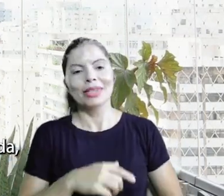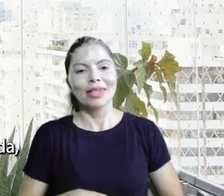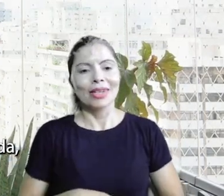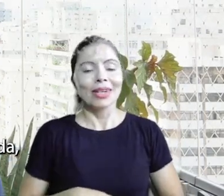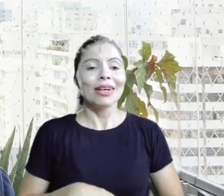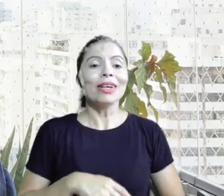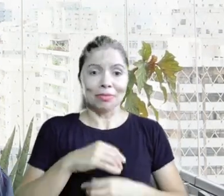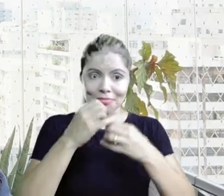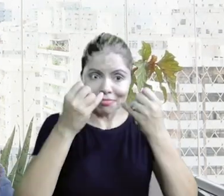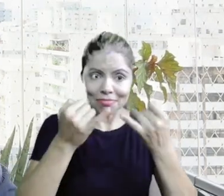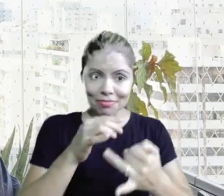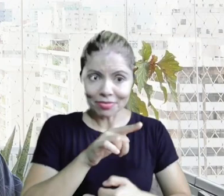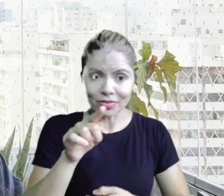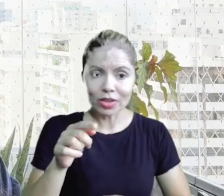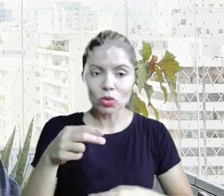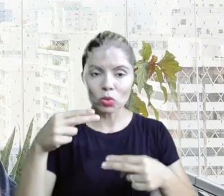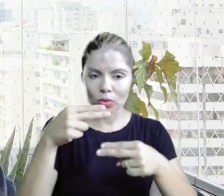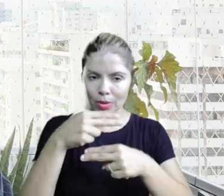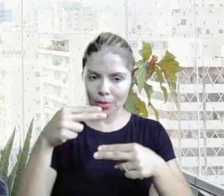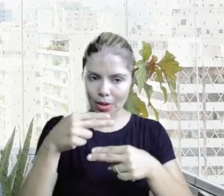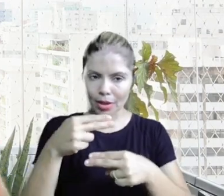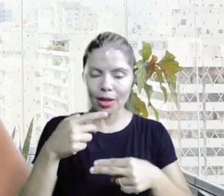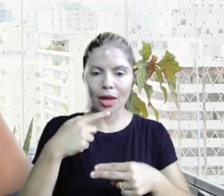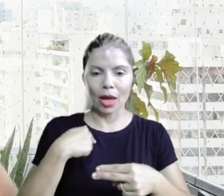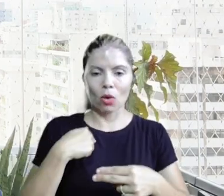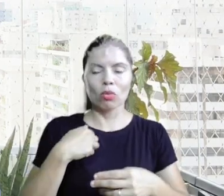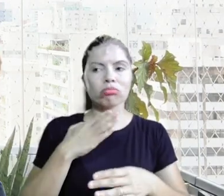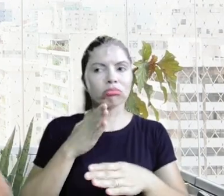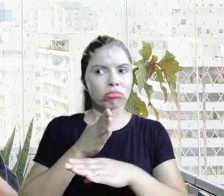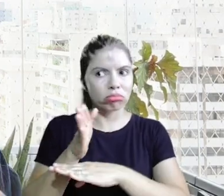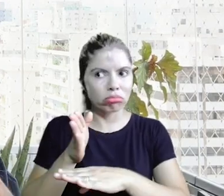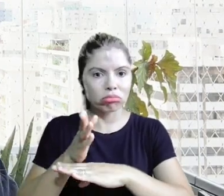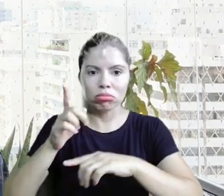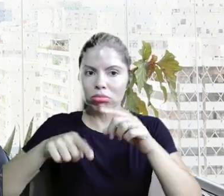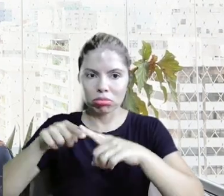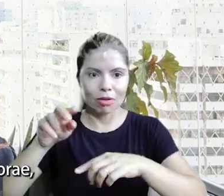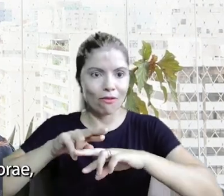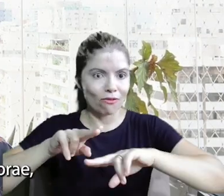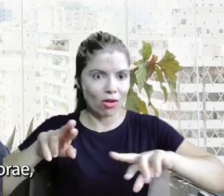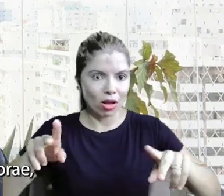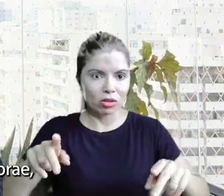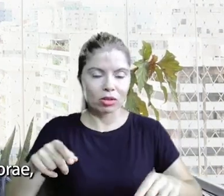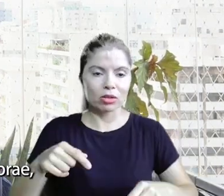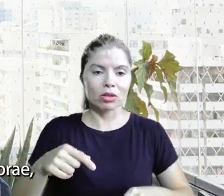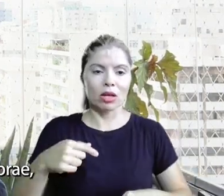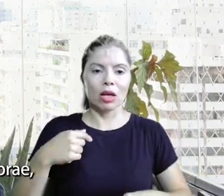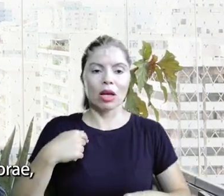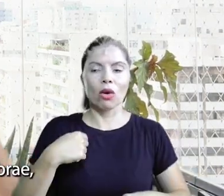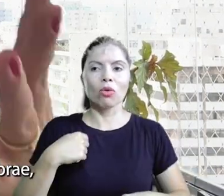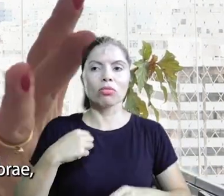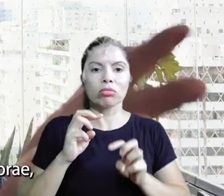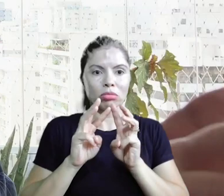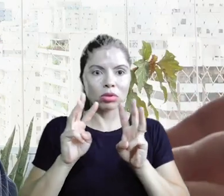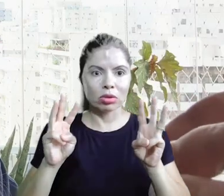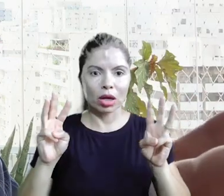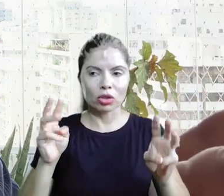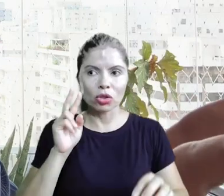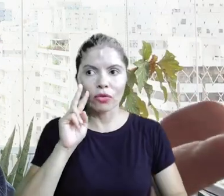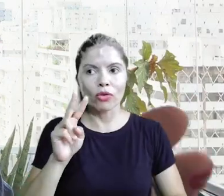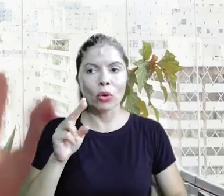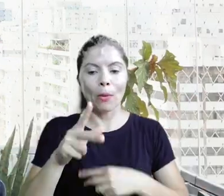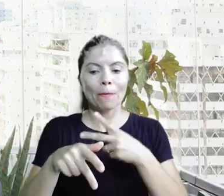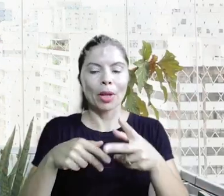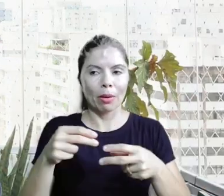bom vou contar para vocês o Sebrae na verdade como eu acesso muito os materiais do Sebrae eu acho que eu vi no site